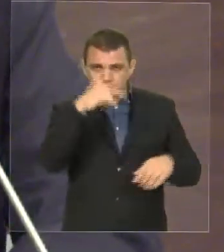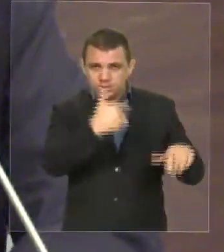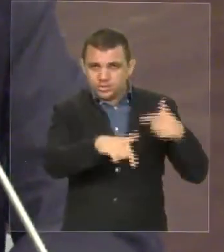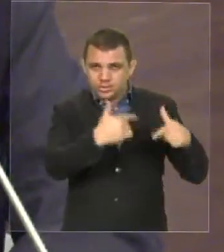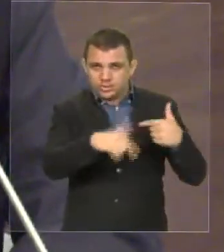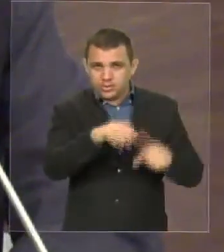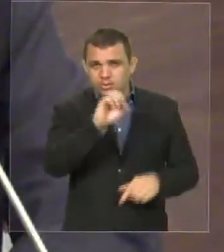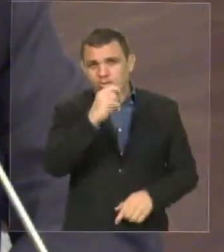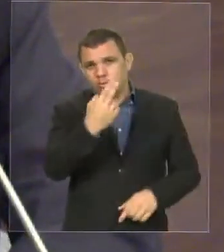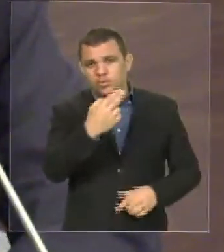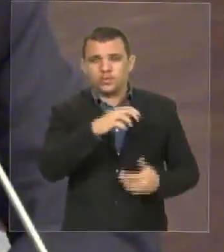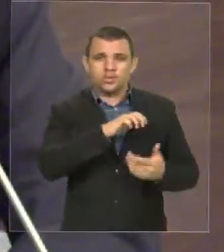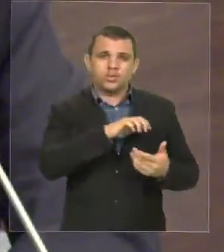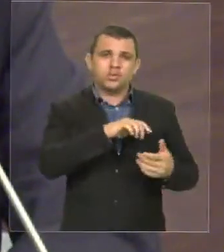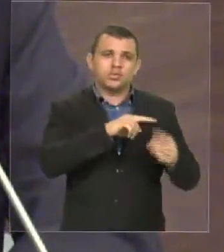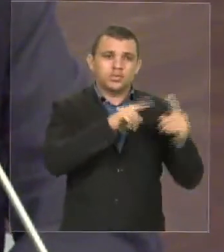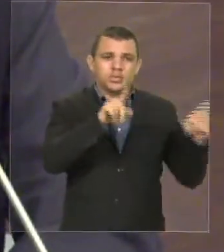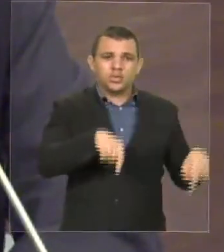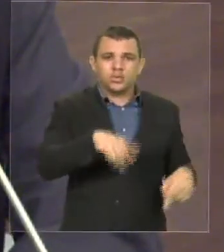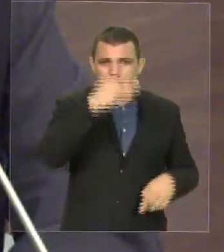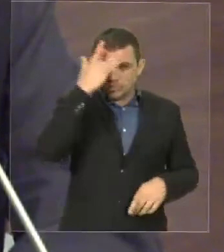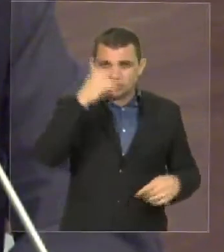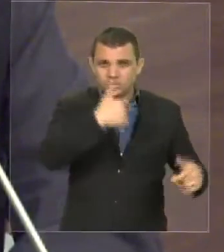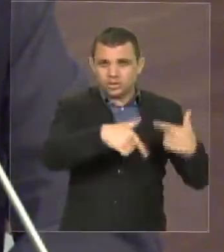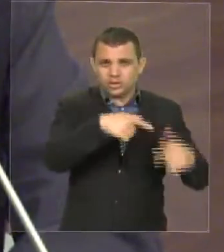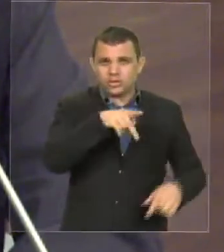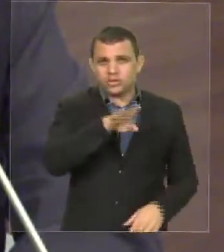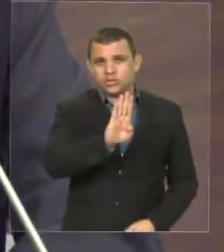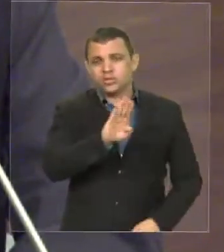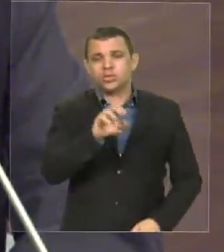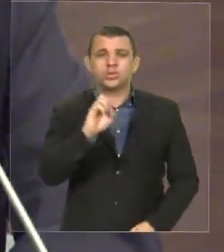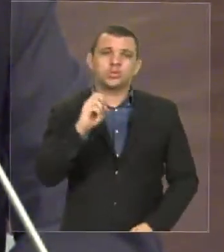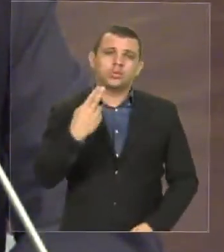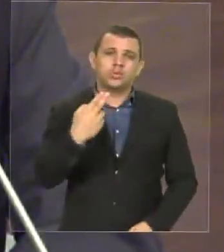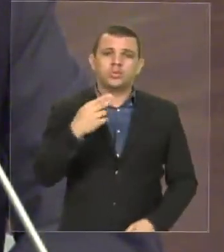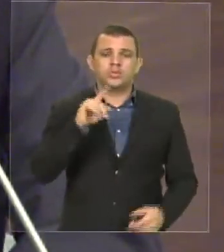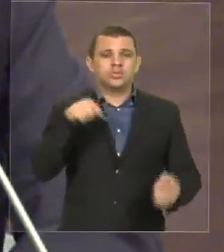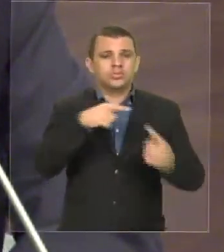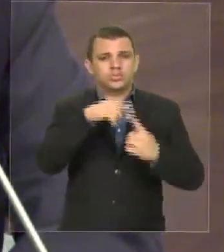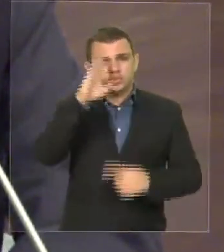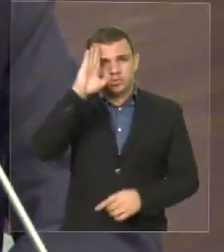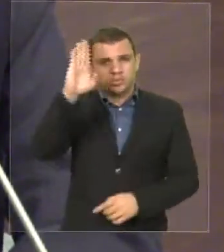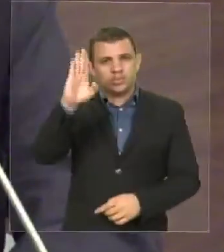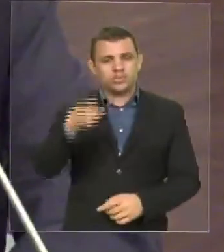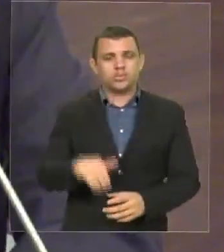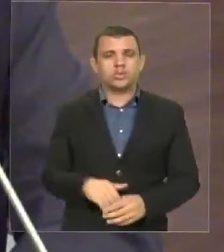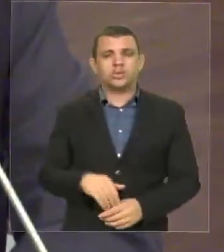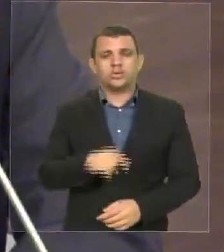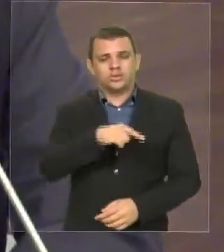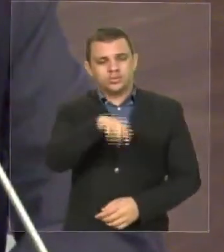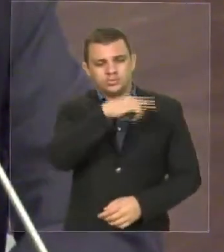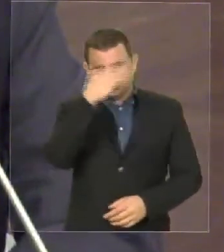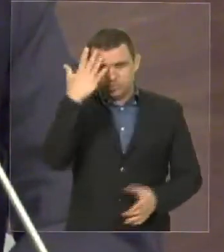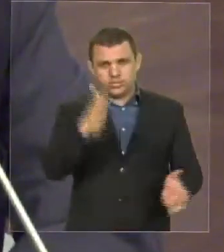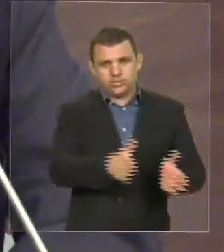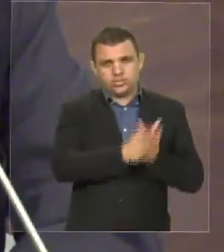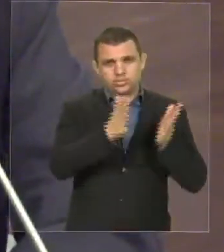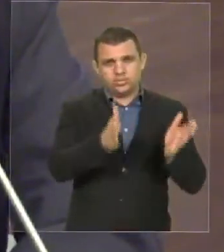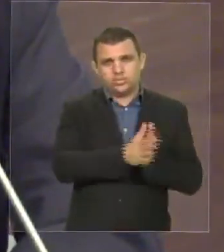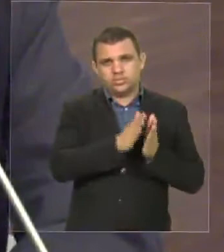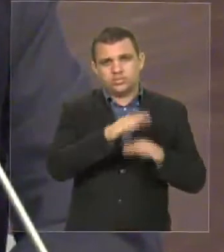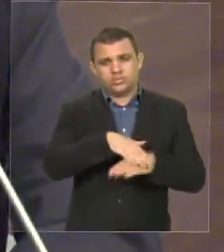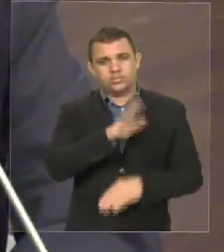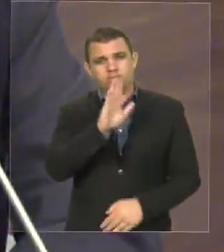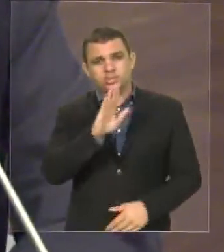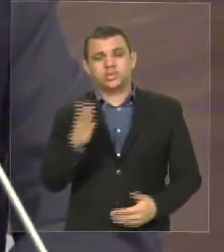aos funcionários públicos, e, principalmente, aquilo que é a meta maior, os mais necessitados, o nosso